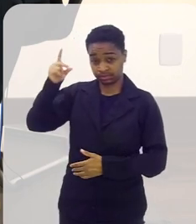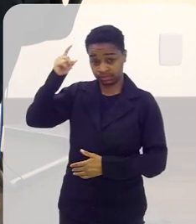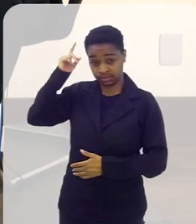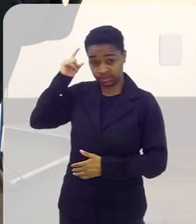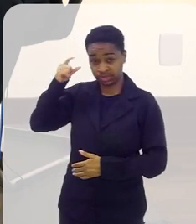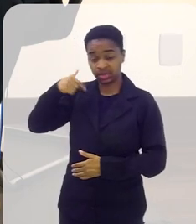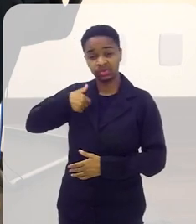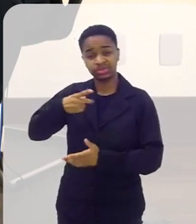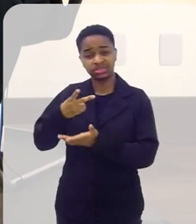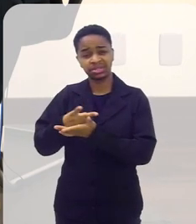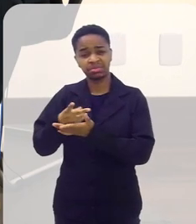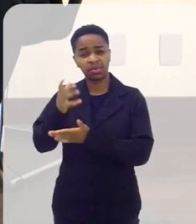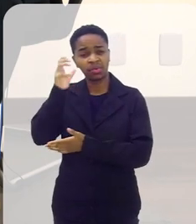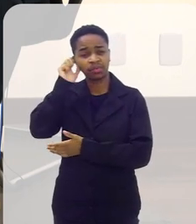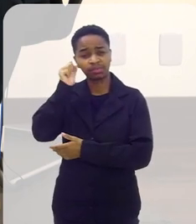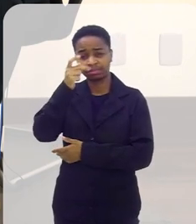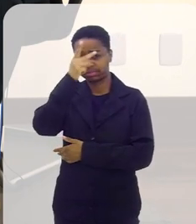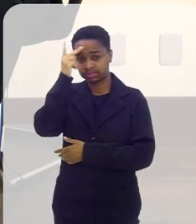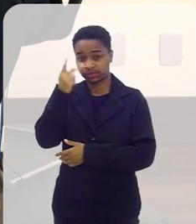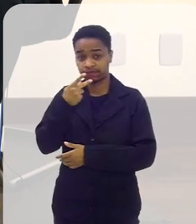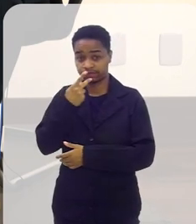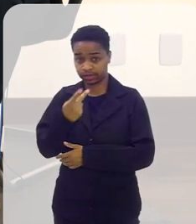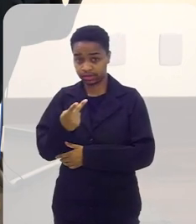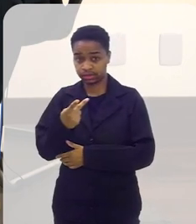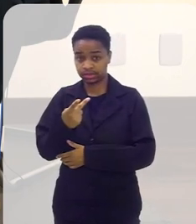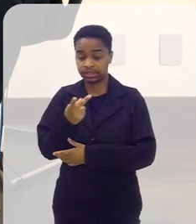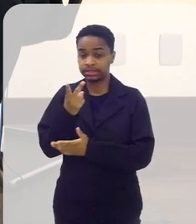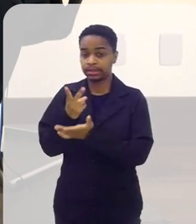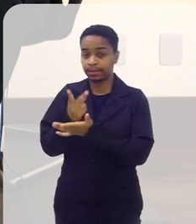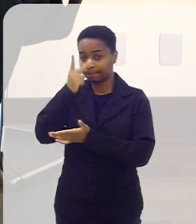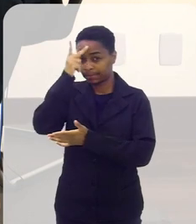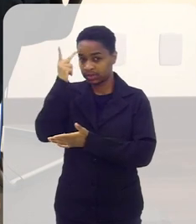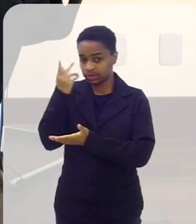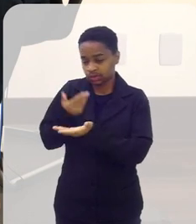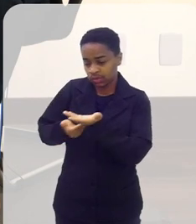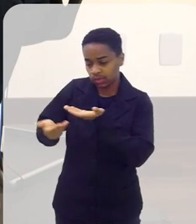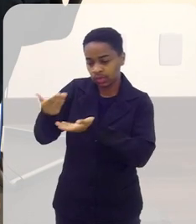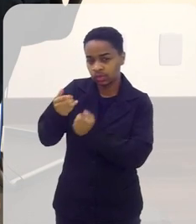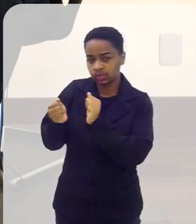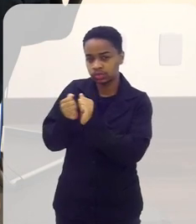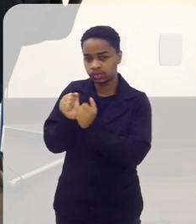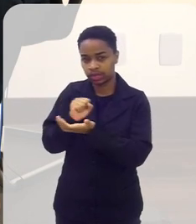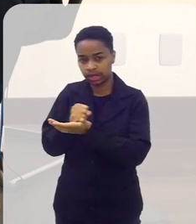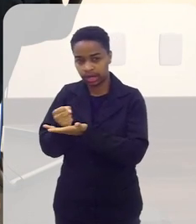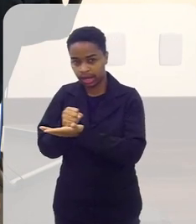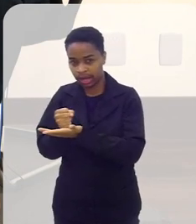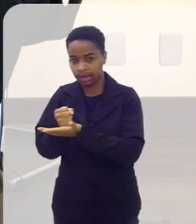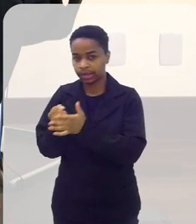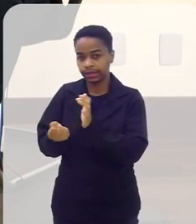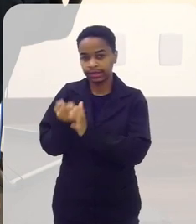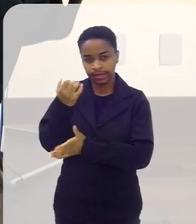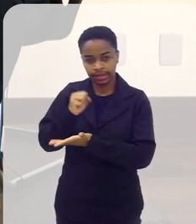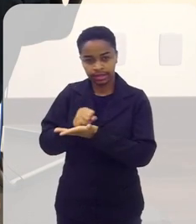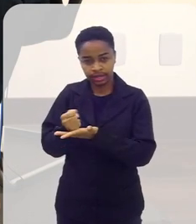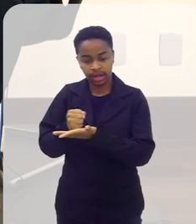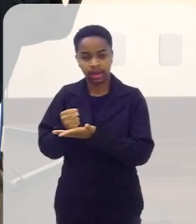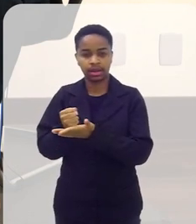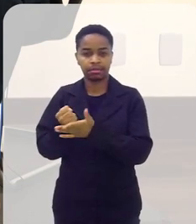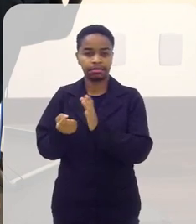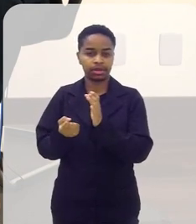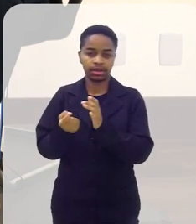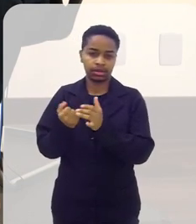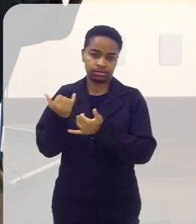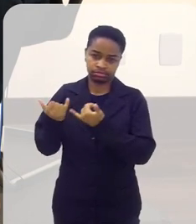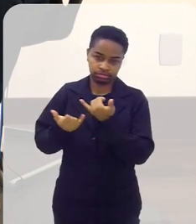antigamente eu escutava sempre as pessoas dizerem que toda pessoa envolvida com game que faz game desenvolve